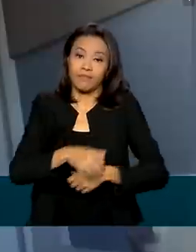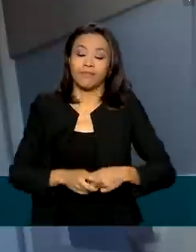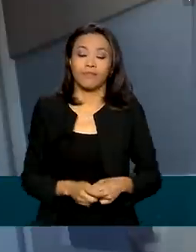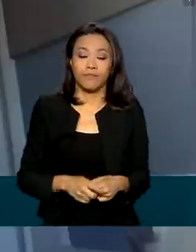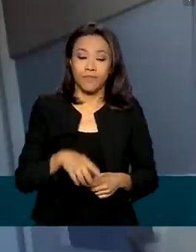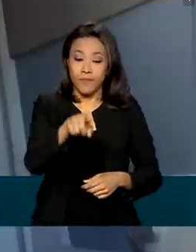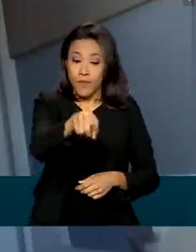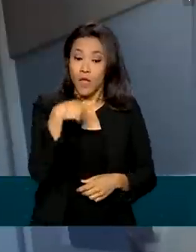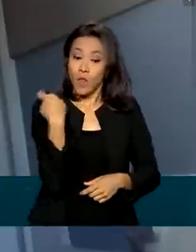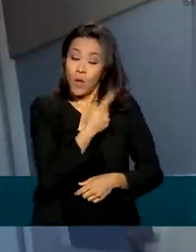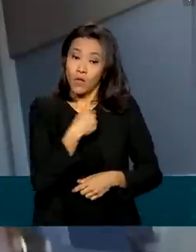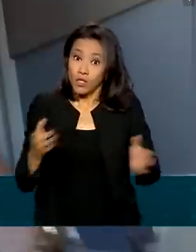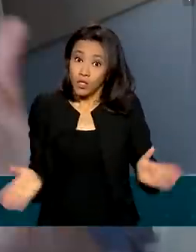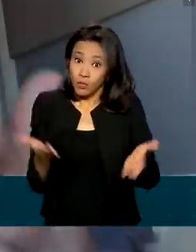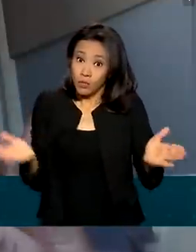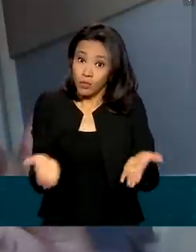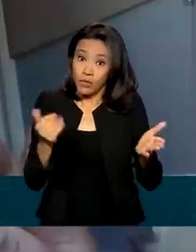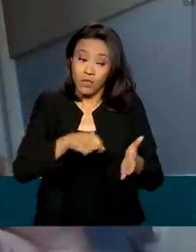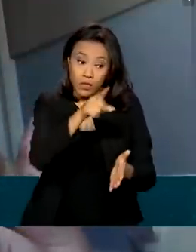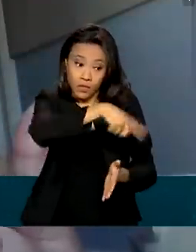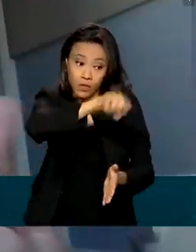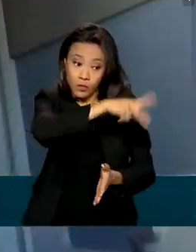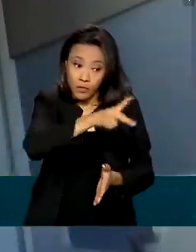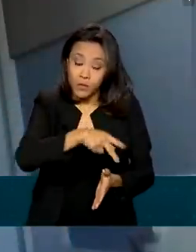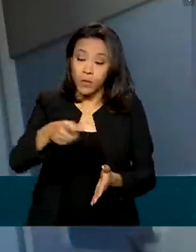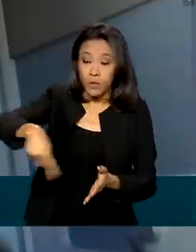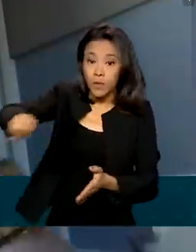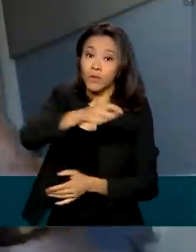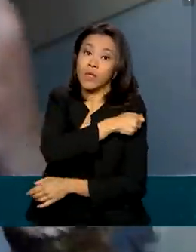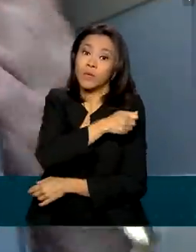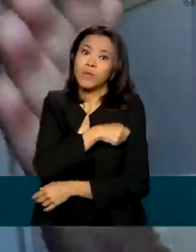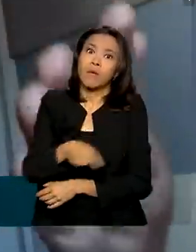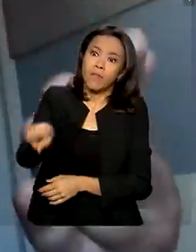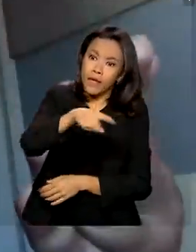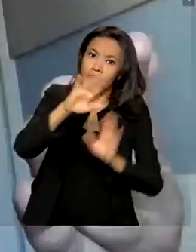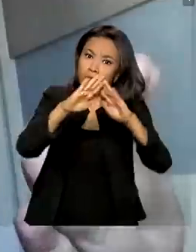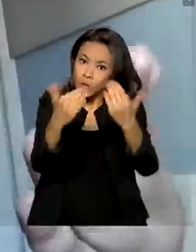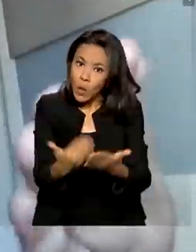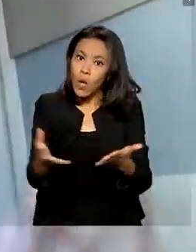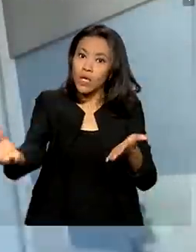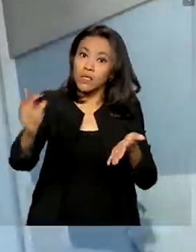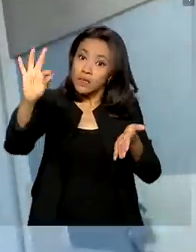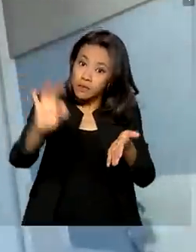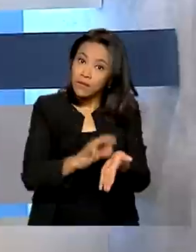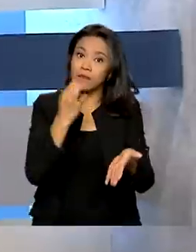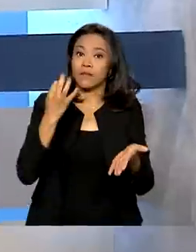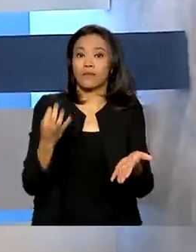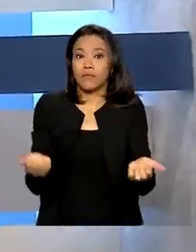escolas, os professores, a credenciarem suas escolas para dar essa oportunidade aos estudantes.